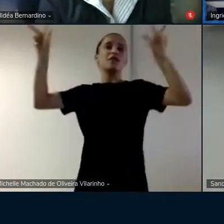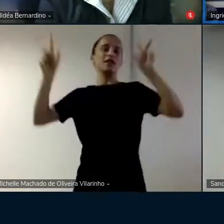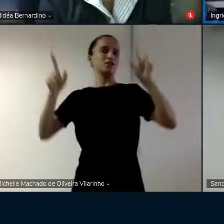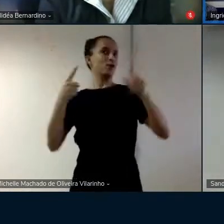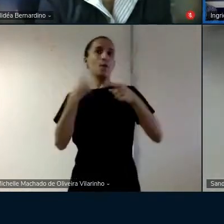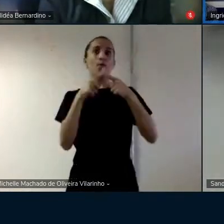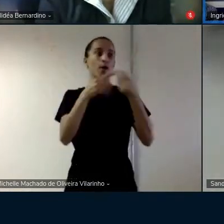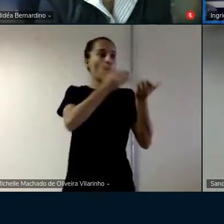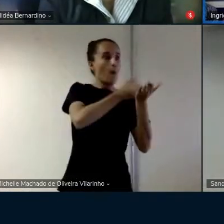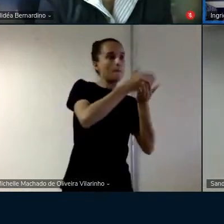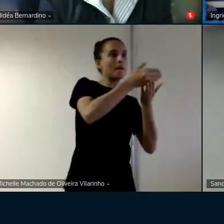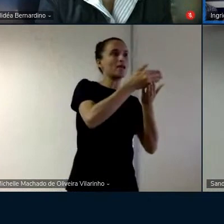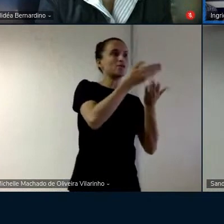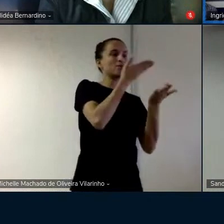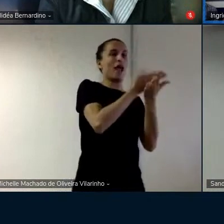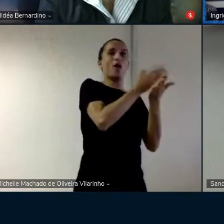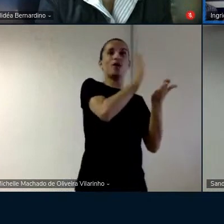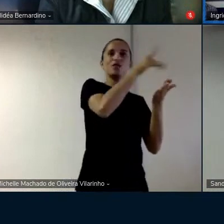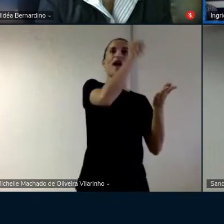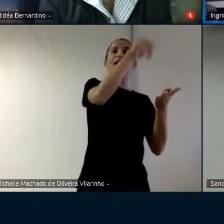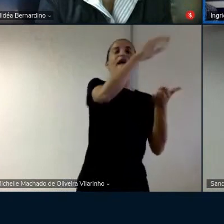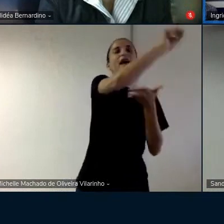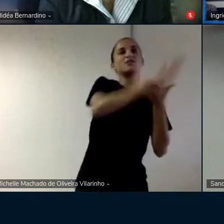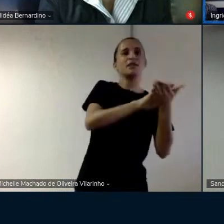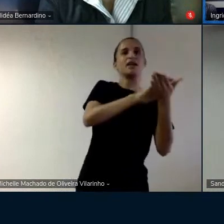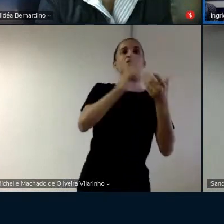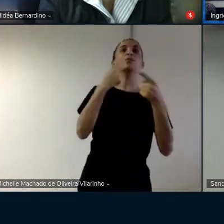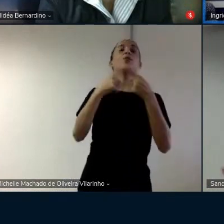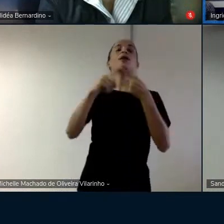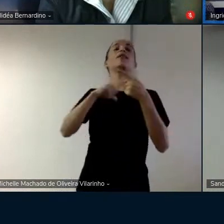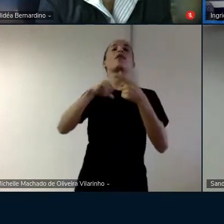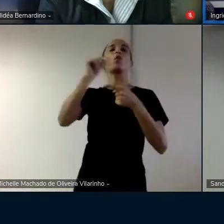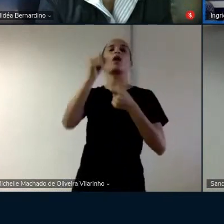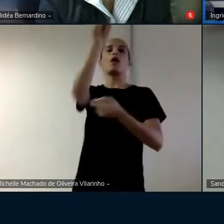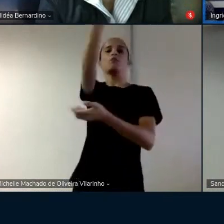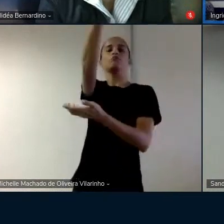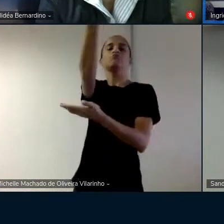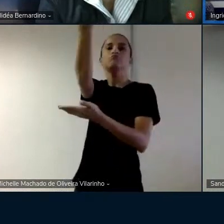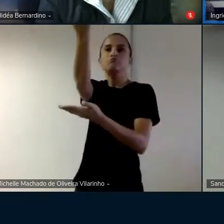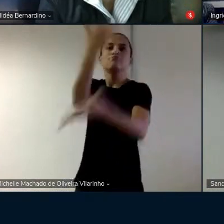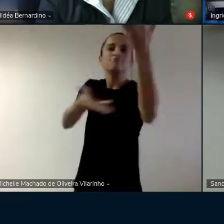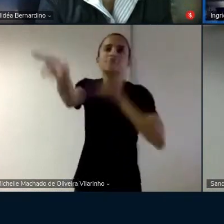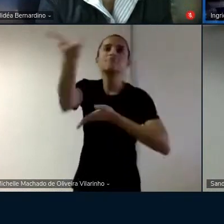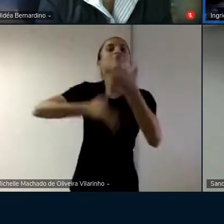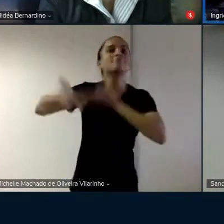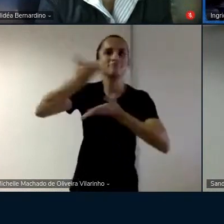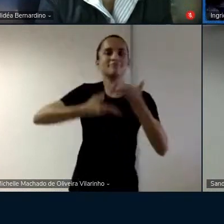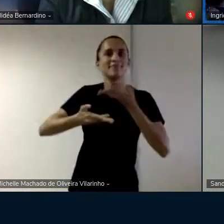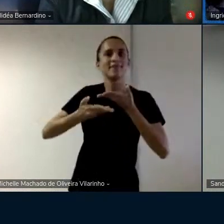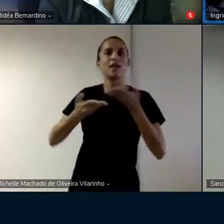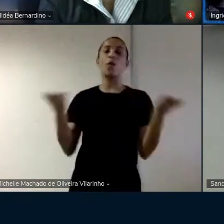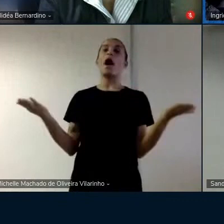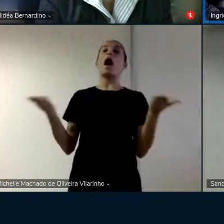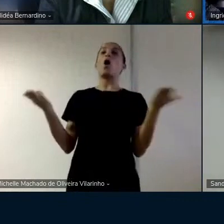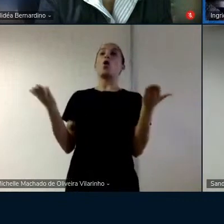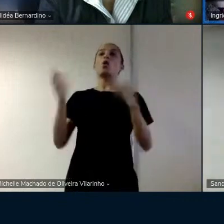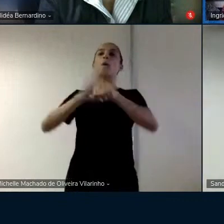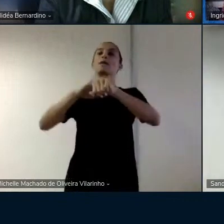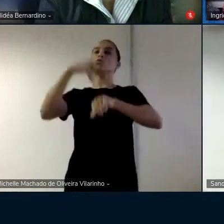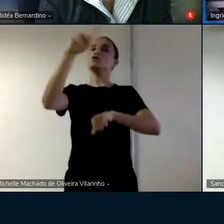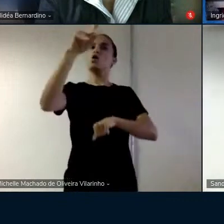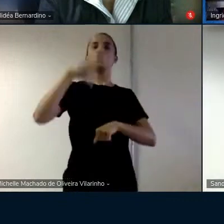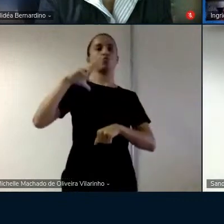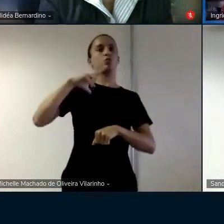atividade com eles você tá perguntando pra eles desde o talvez seja atividade sozinha né agora é a sua vez entendeu